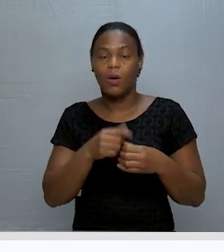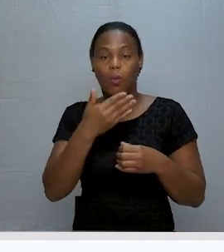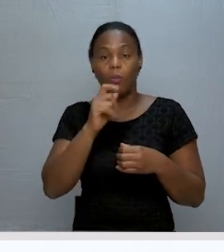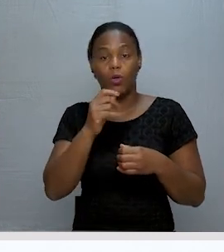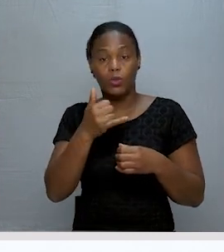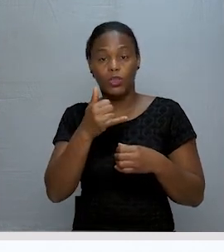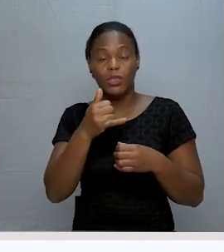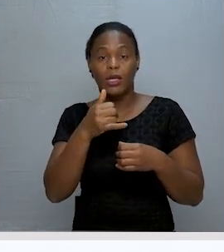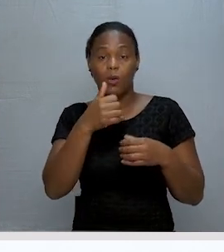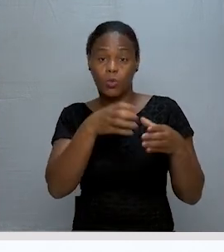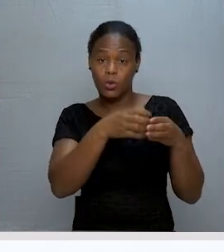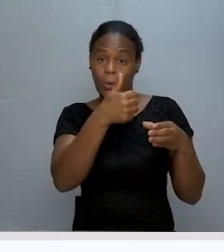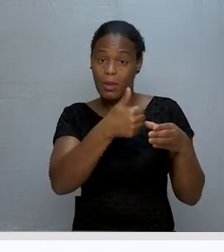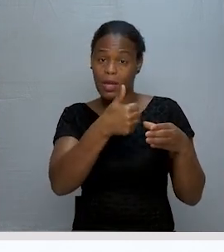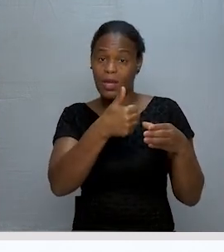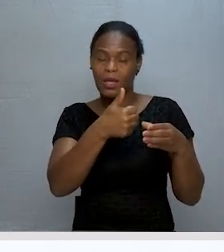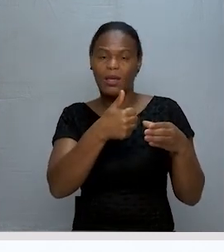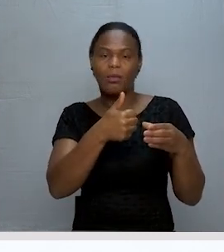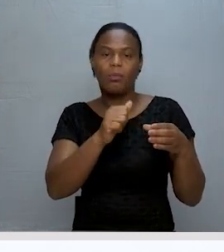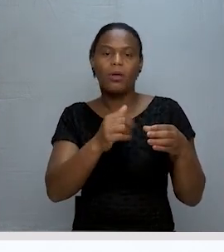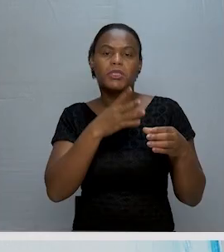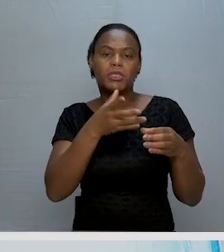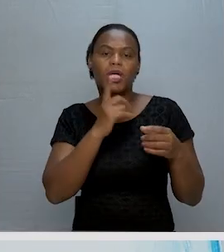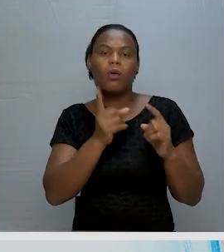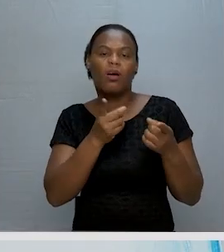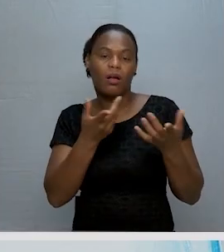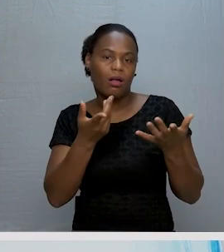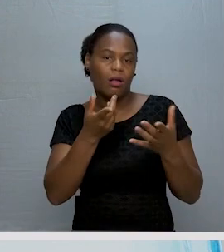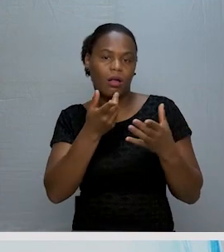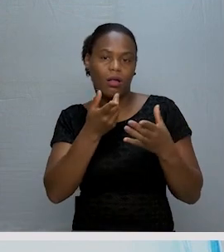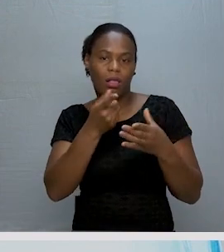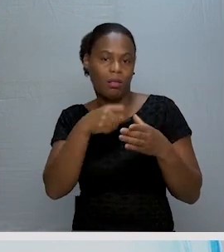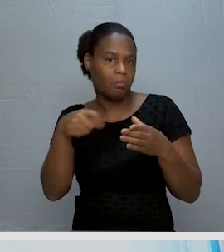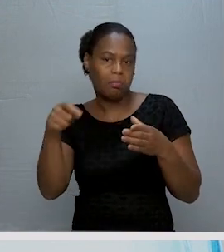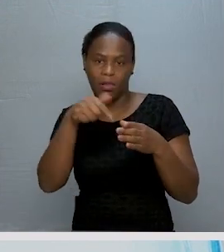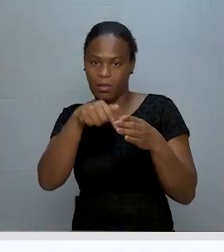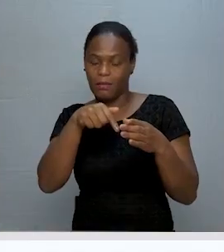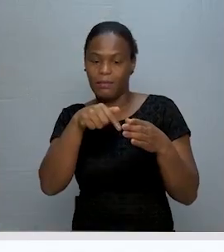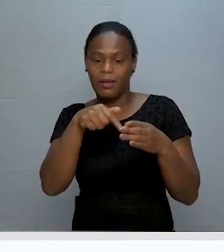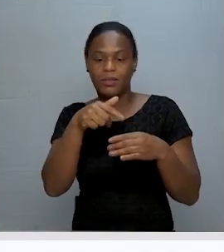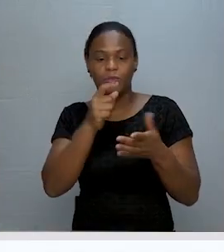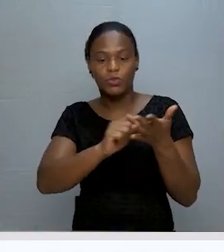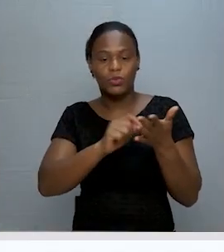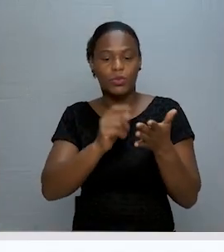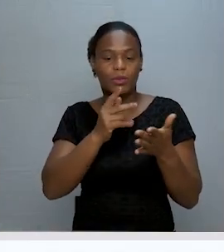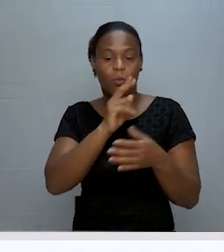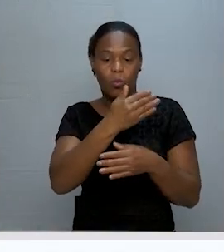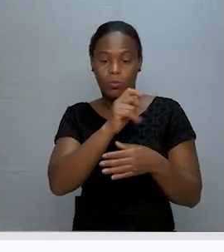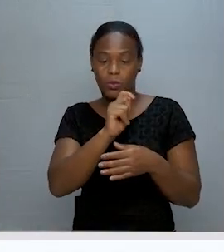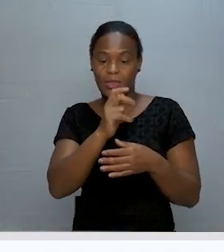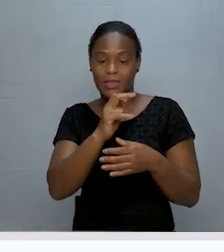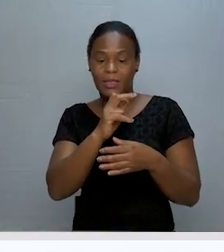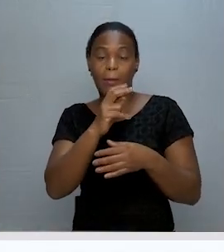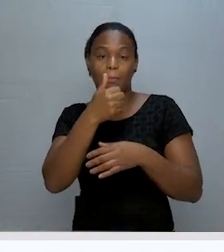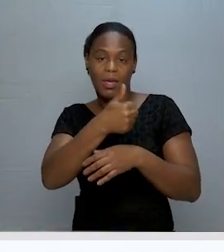representa o conjunto B em extensão. E, por último, exercício 1.3, representa o conjunto B